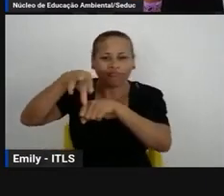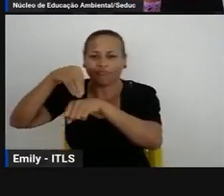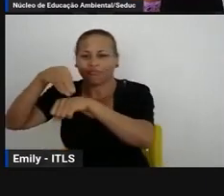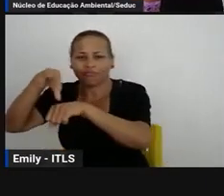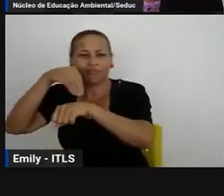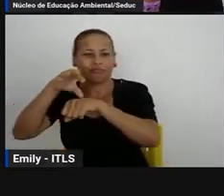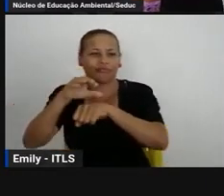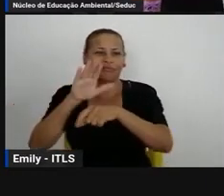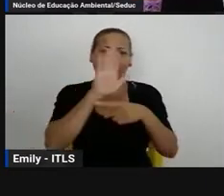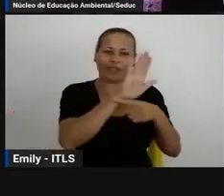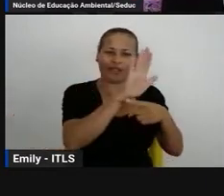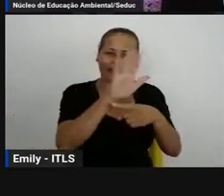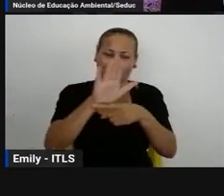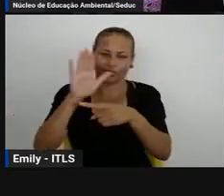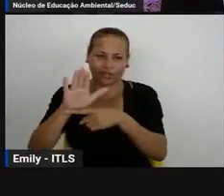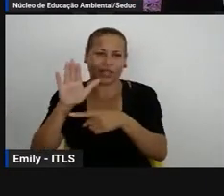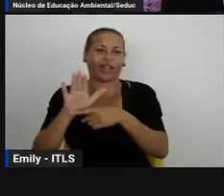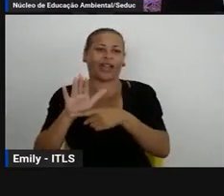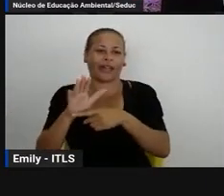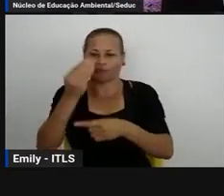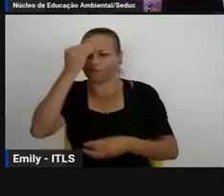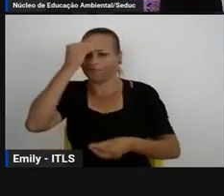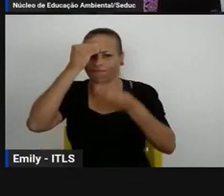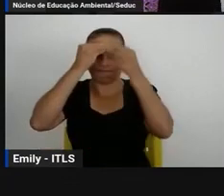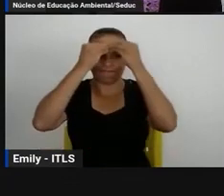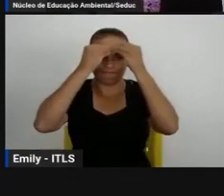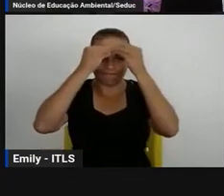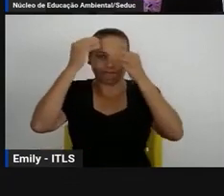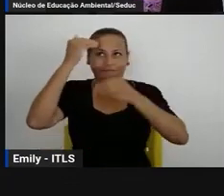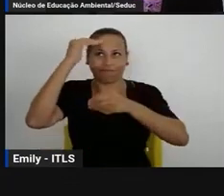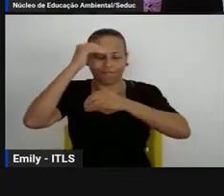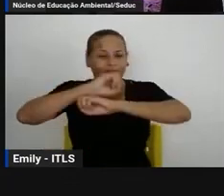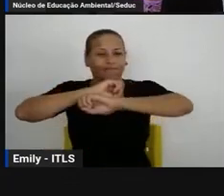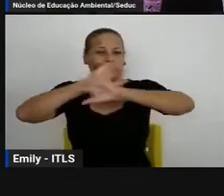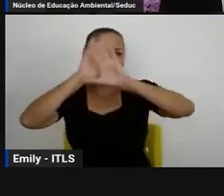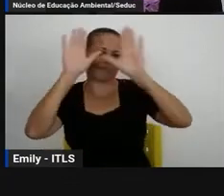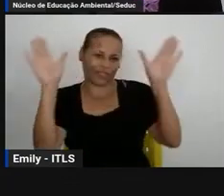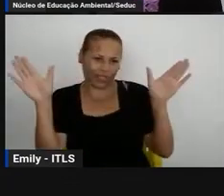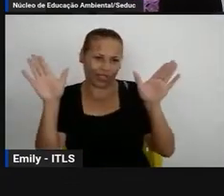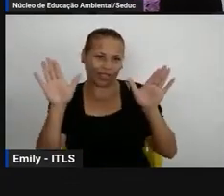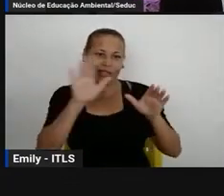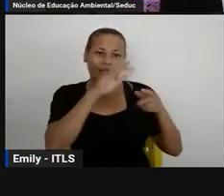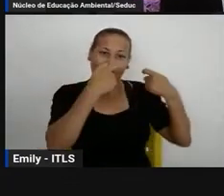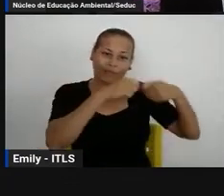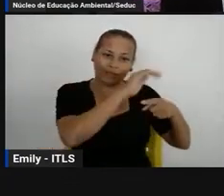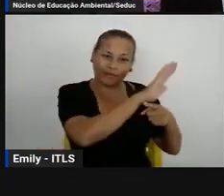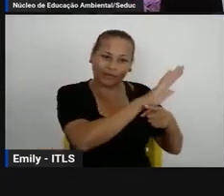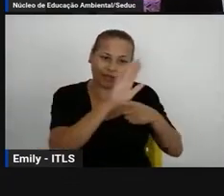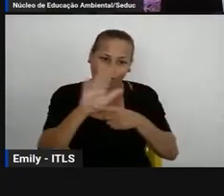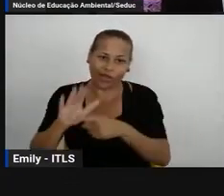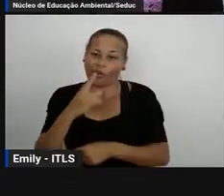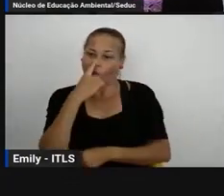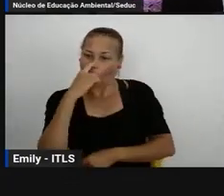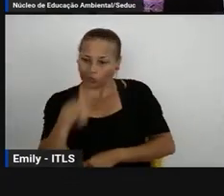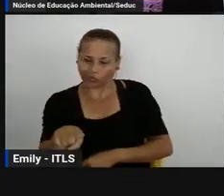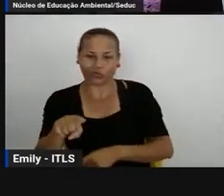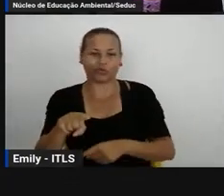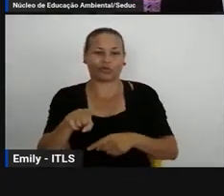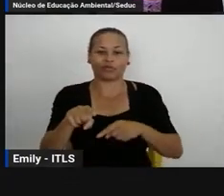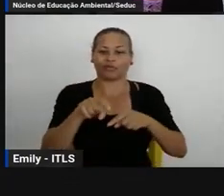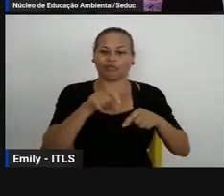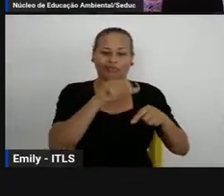forma interdisciplinar e com o tema gerador o lixo eletrônico e a